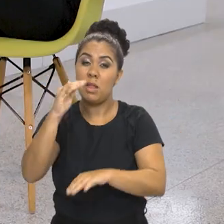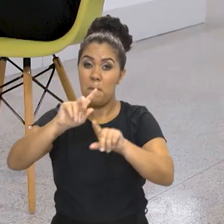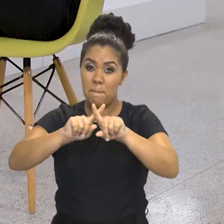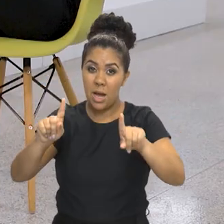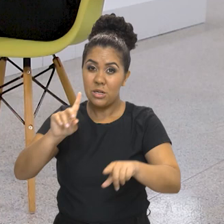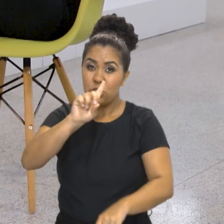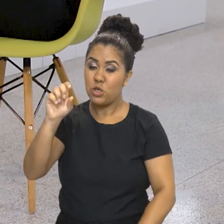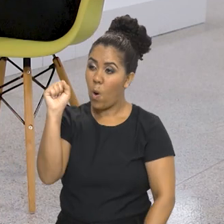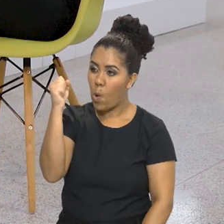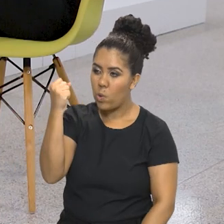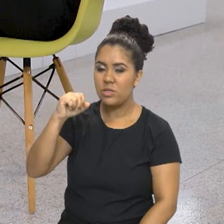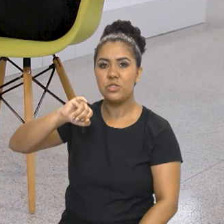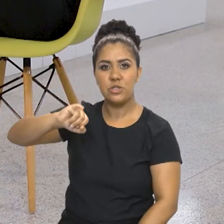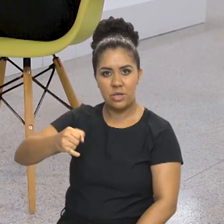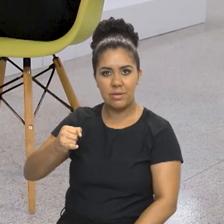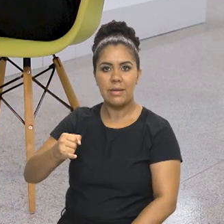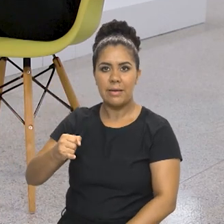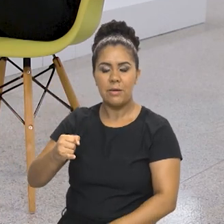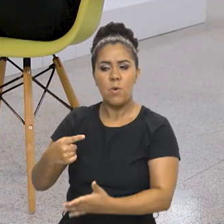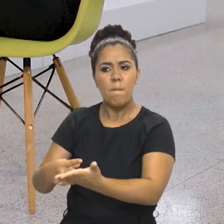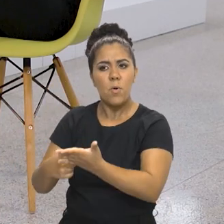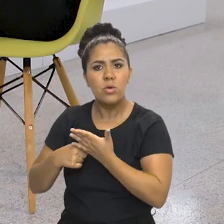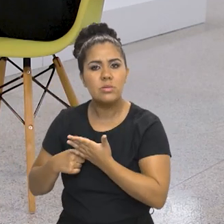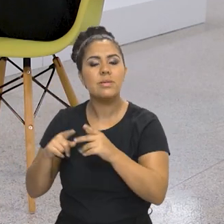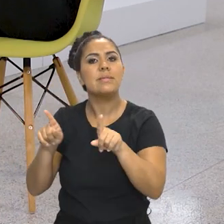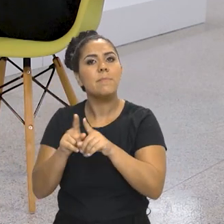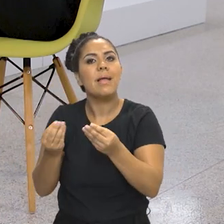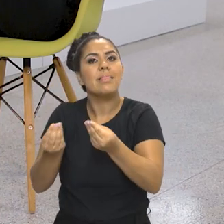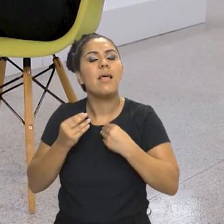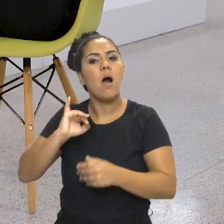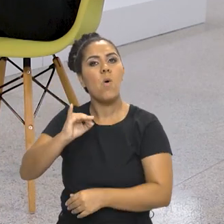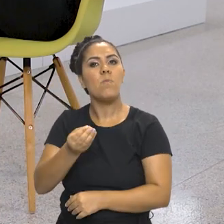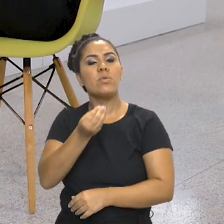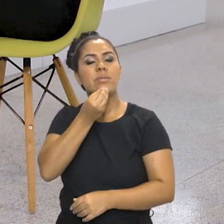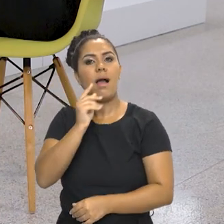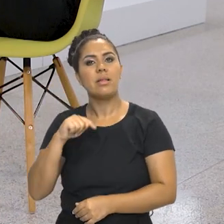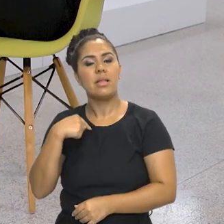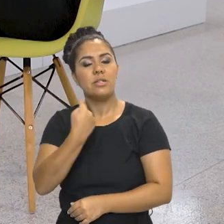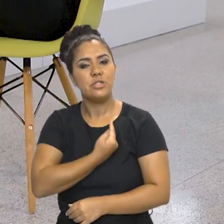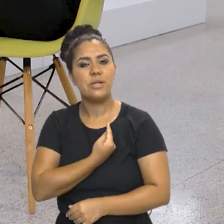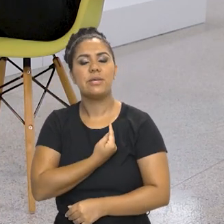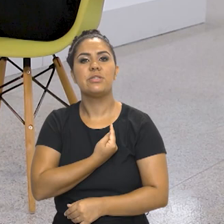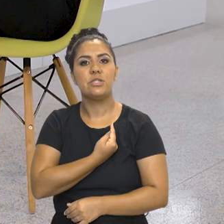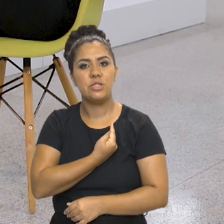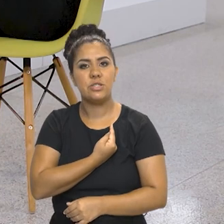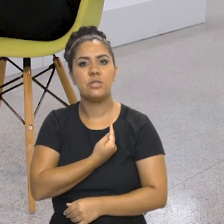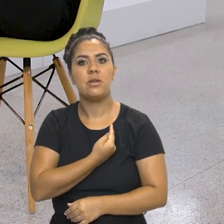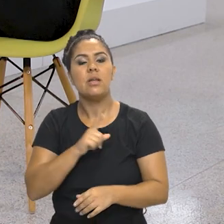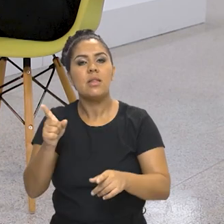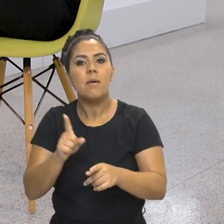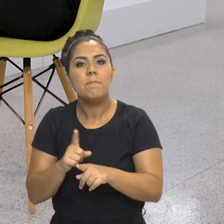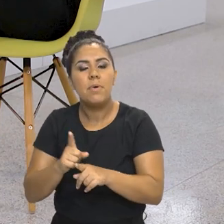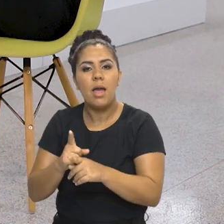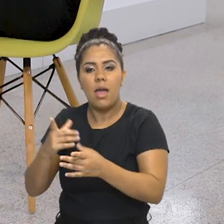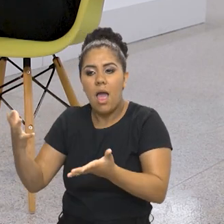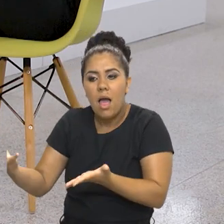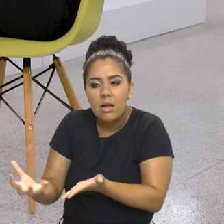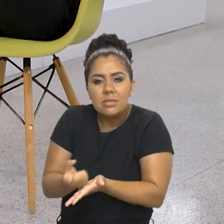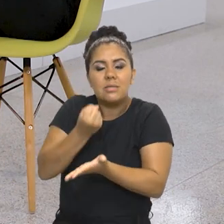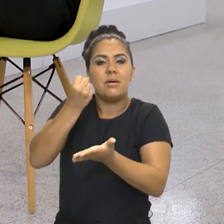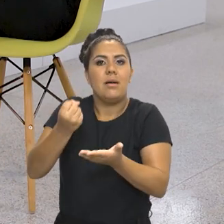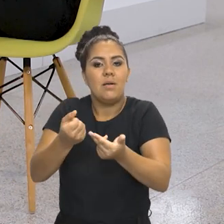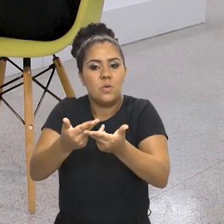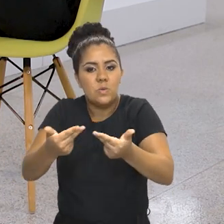demonstrou para a gente que vai dar a oportunidade de a gente trabalhar com a restauração desse